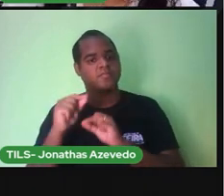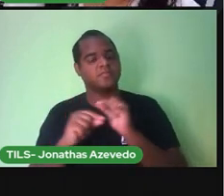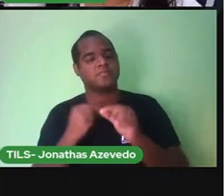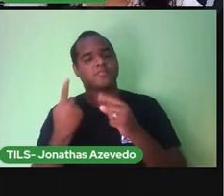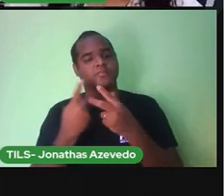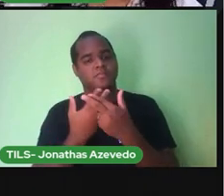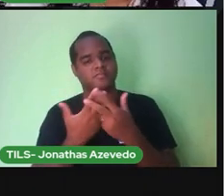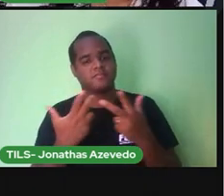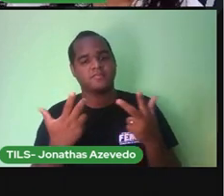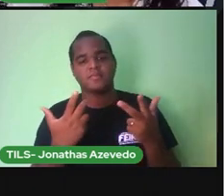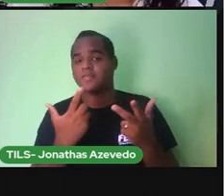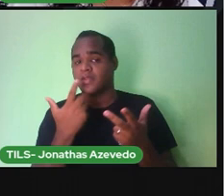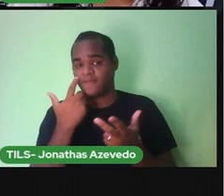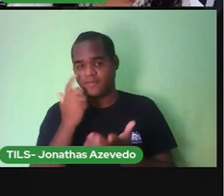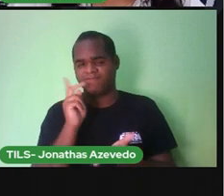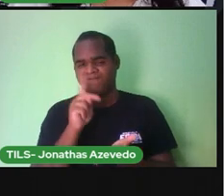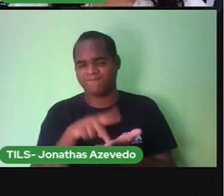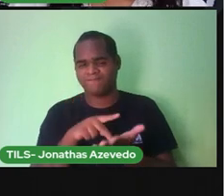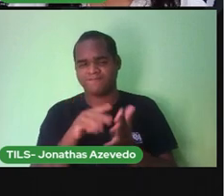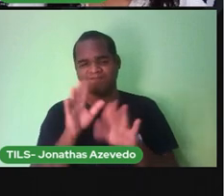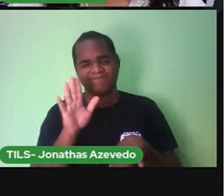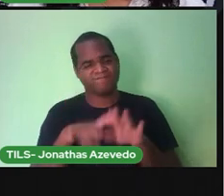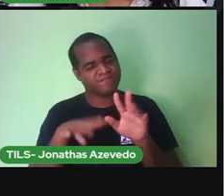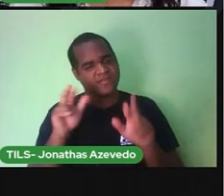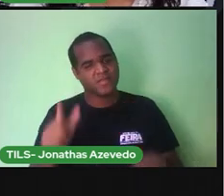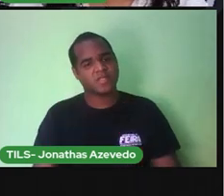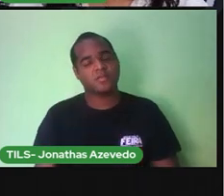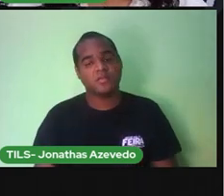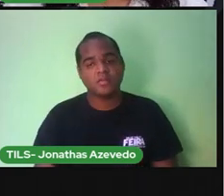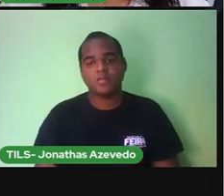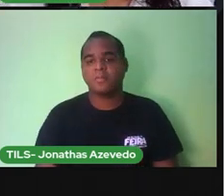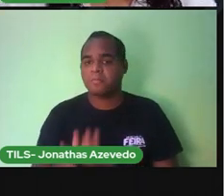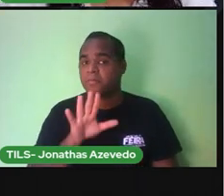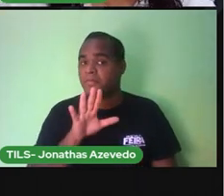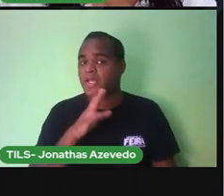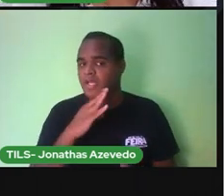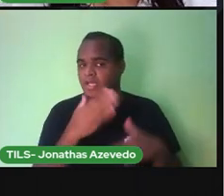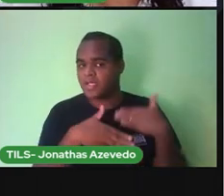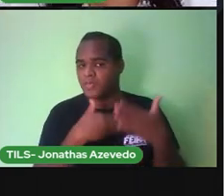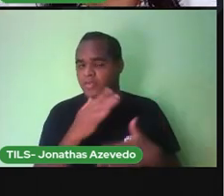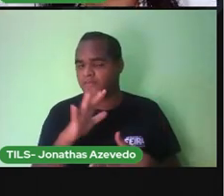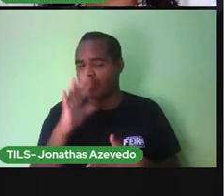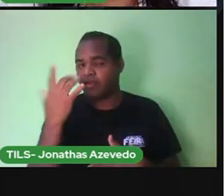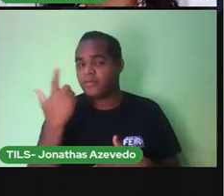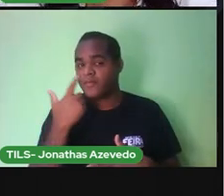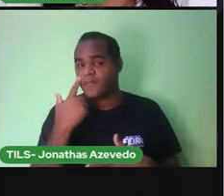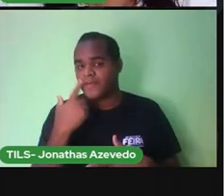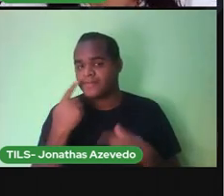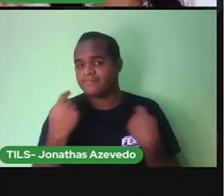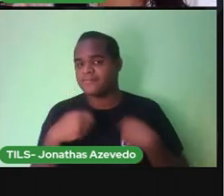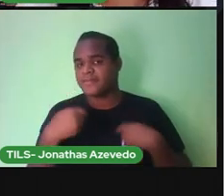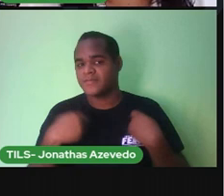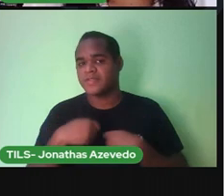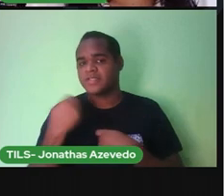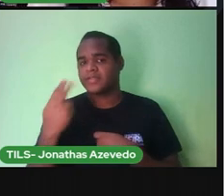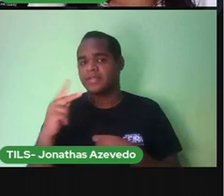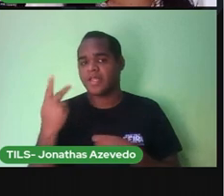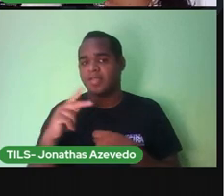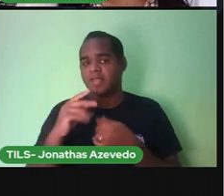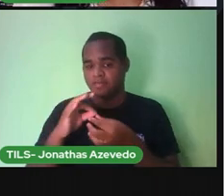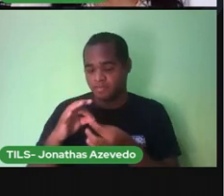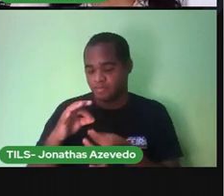Não convencional Mas depois Ele vai ter que Medir Numa fita Para ter